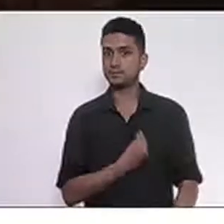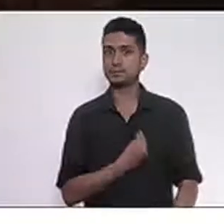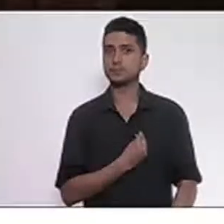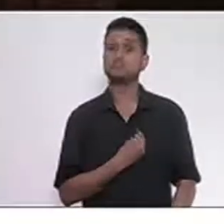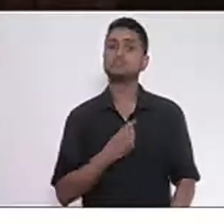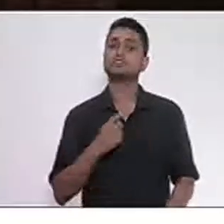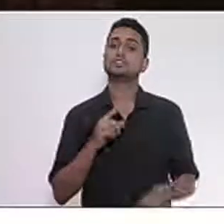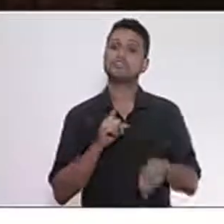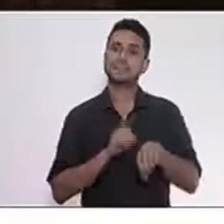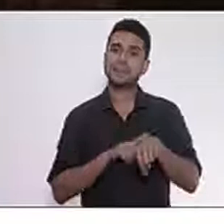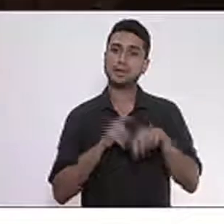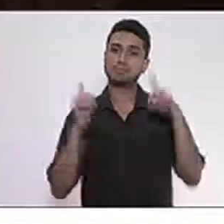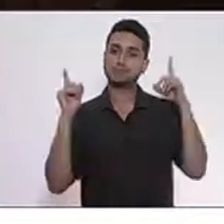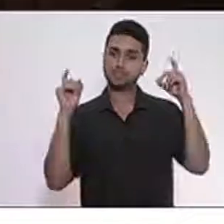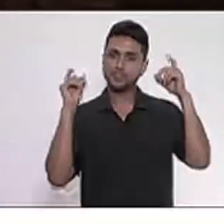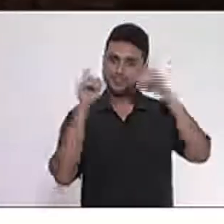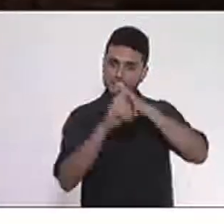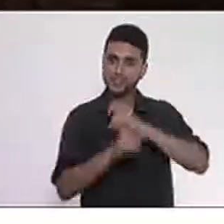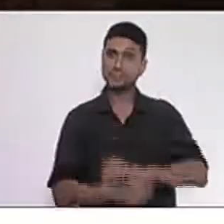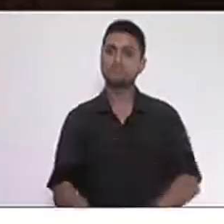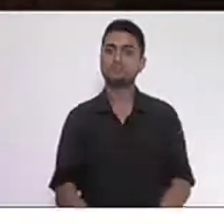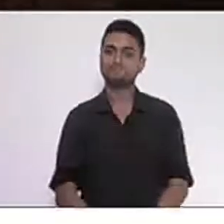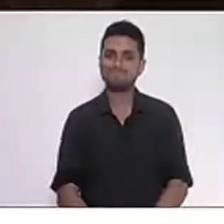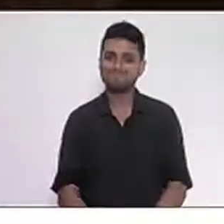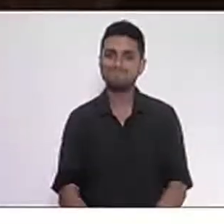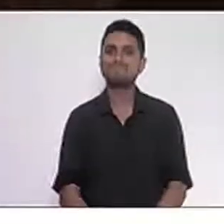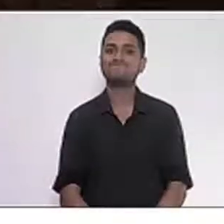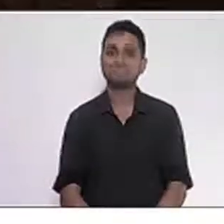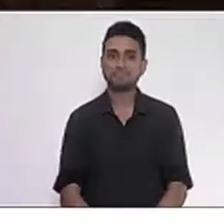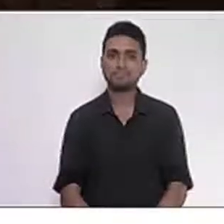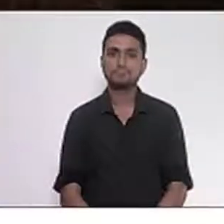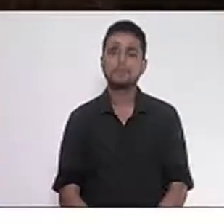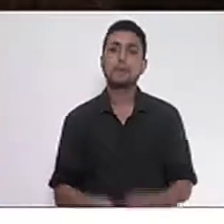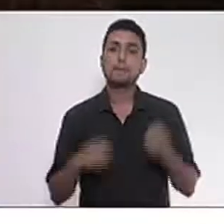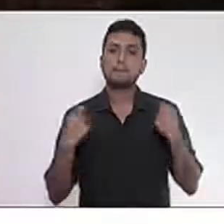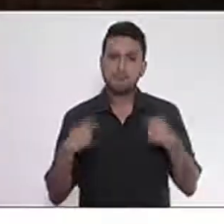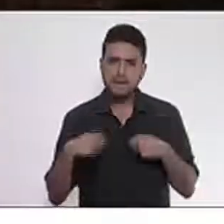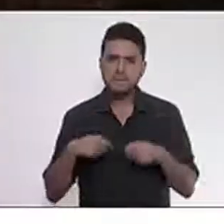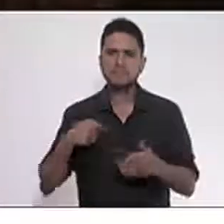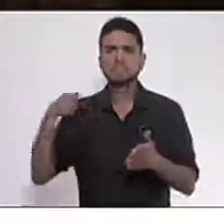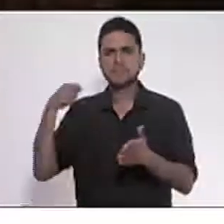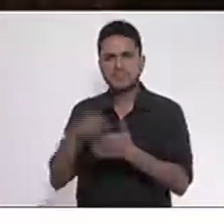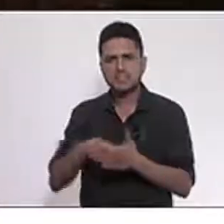difíceis e resistir é preciso. Muito obrigado, senhor presidente.